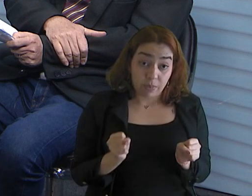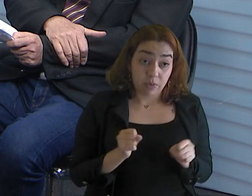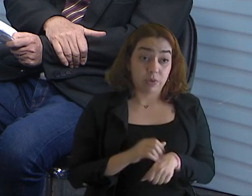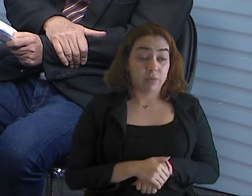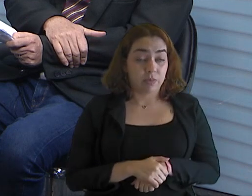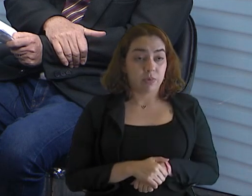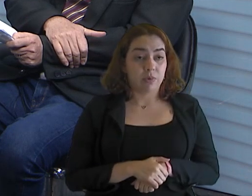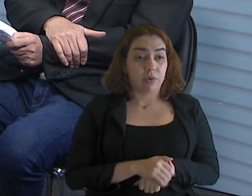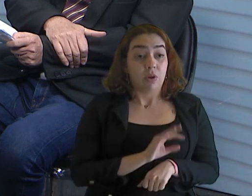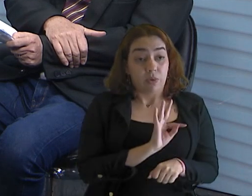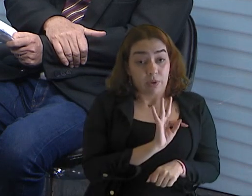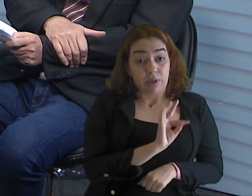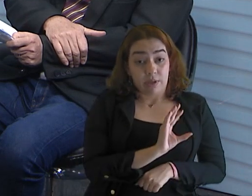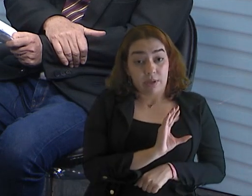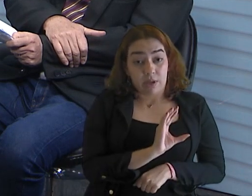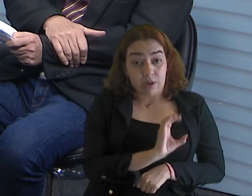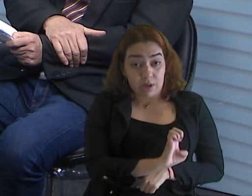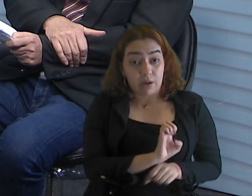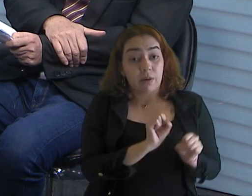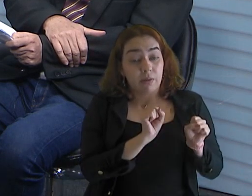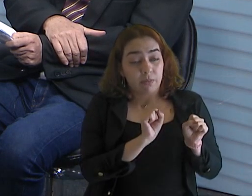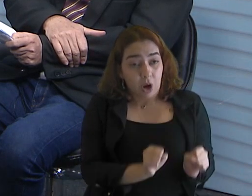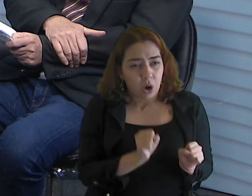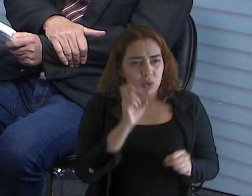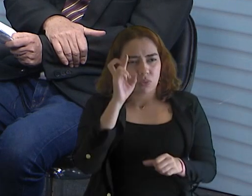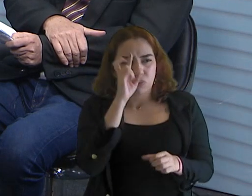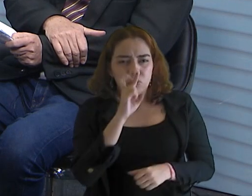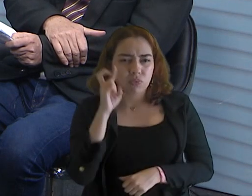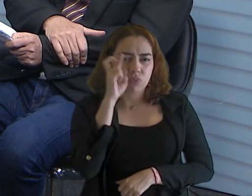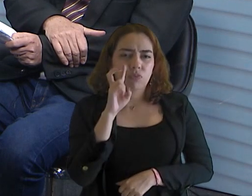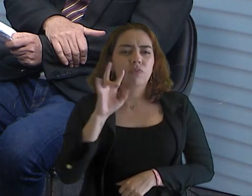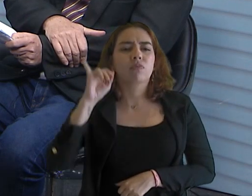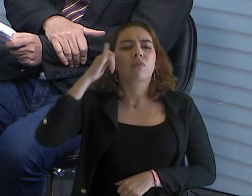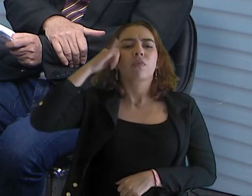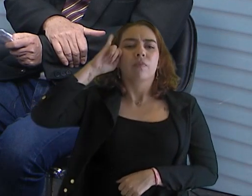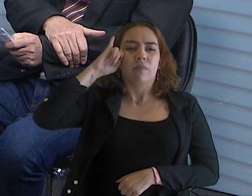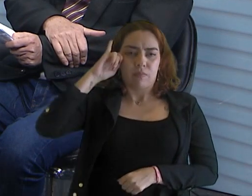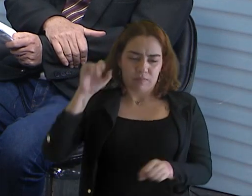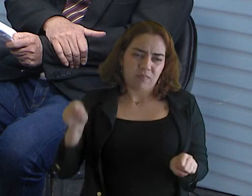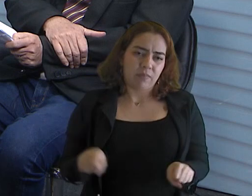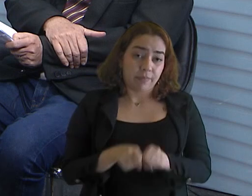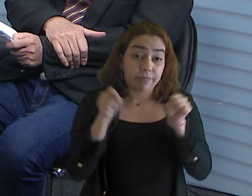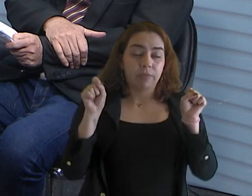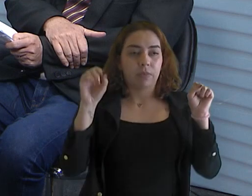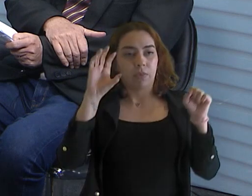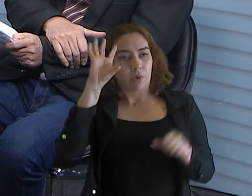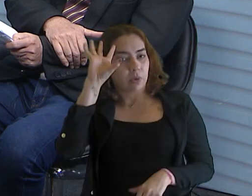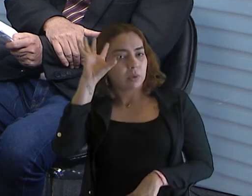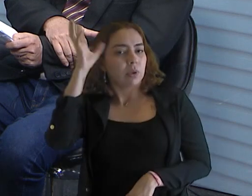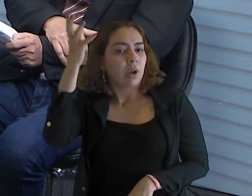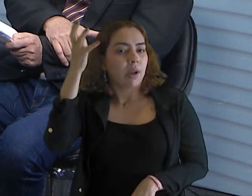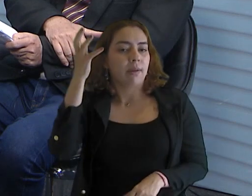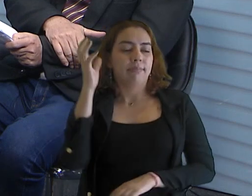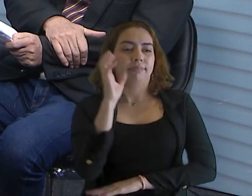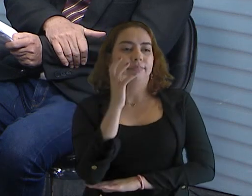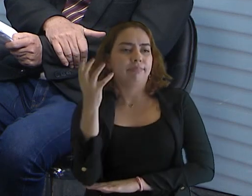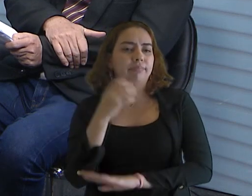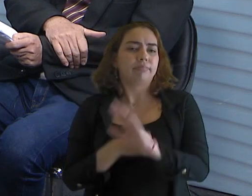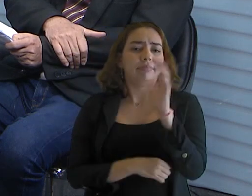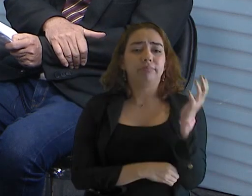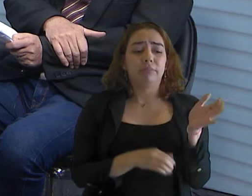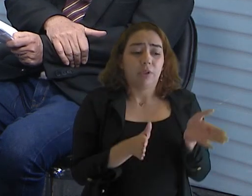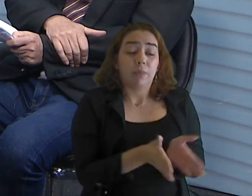está analisando isso, que vai prevenir esse tipo de situação. Mas também não só essa questão climática e ambiental. Sustentabilidade perpassa aí